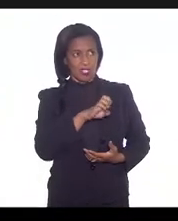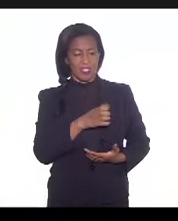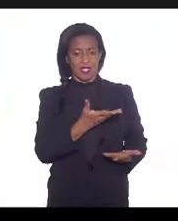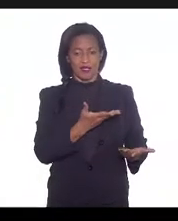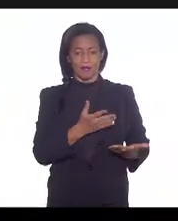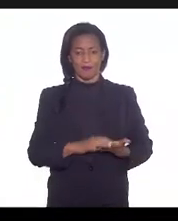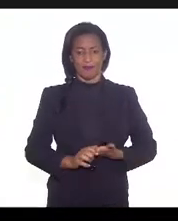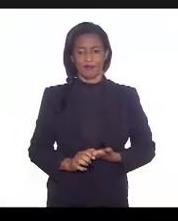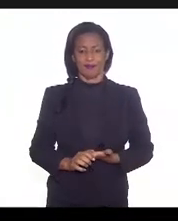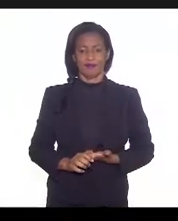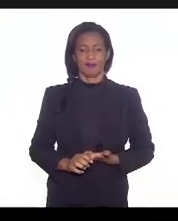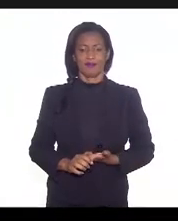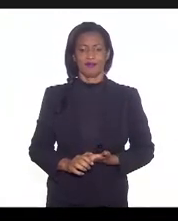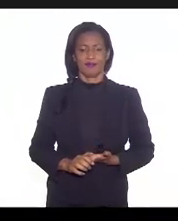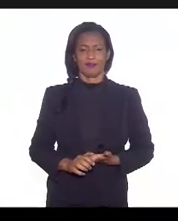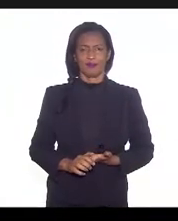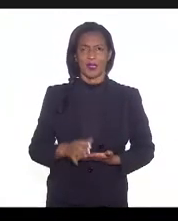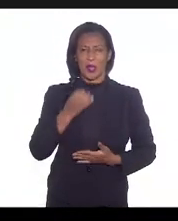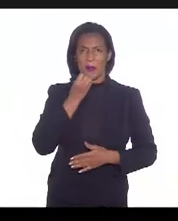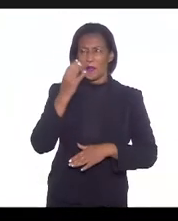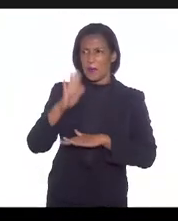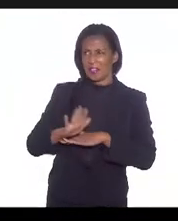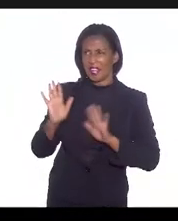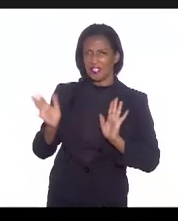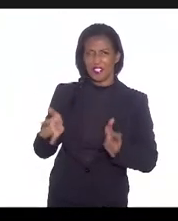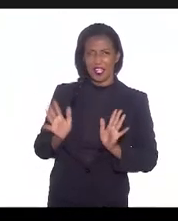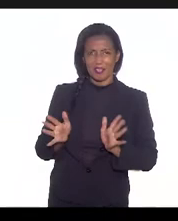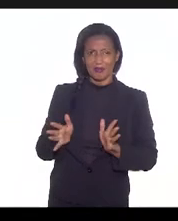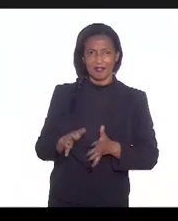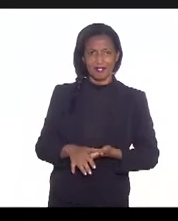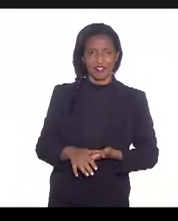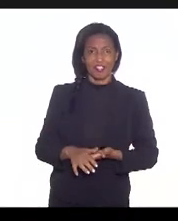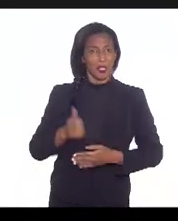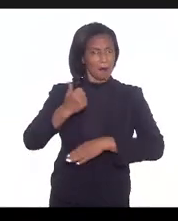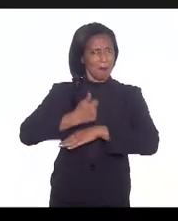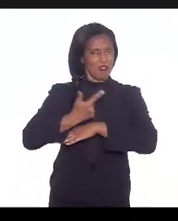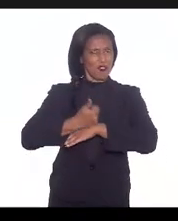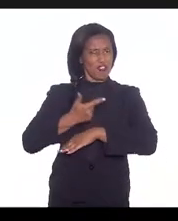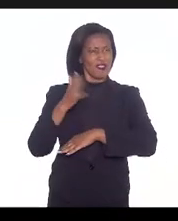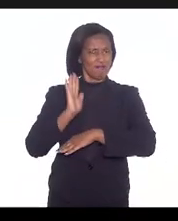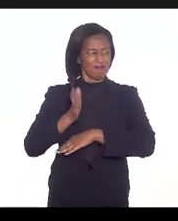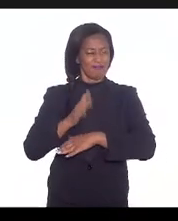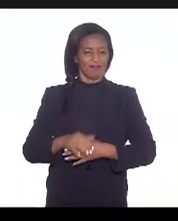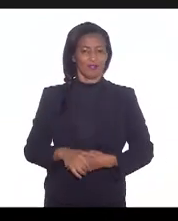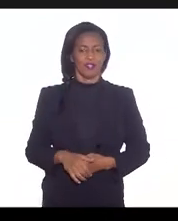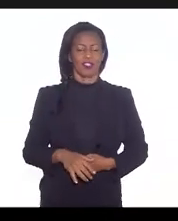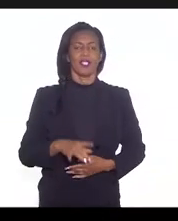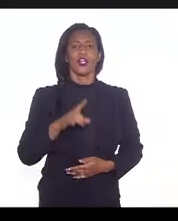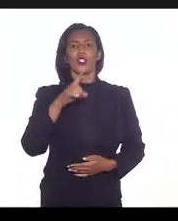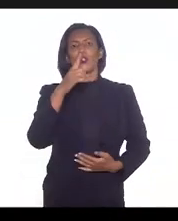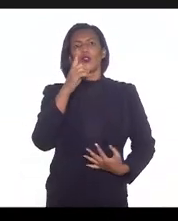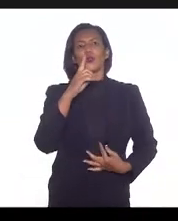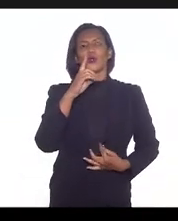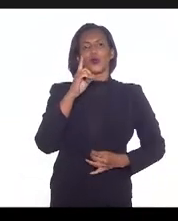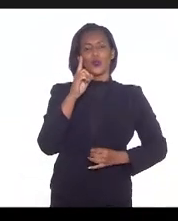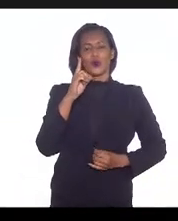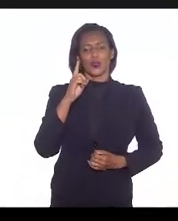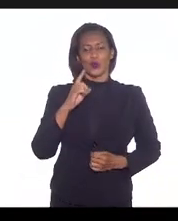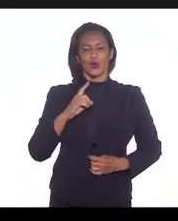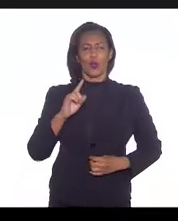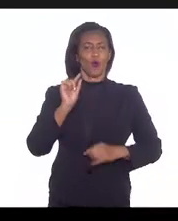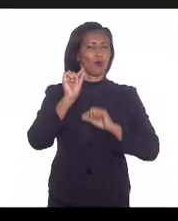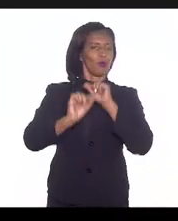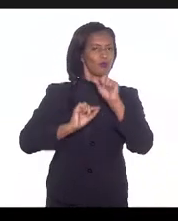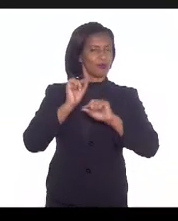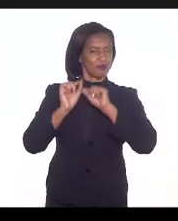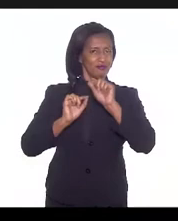Boa tarde, boa tarde, já está quase. Boa tarde, meio-dia já. Eu queria só fazer uma observação na linha do que foi